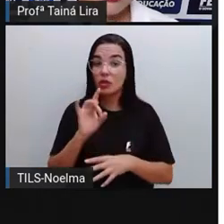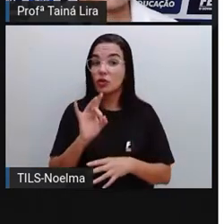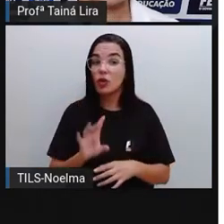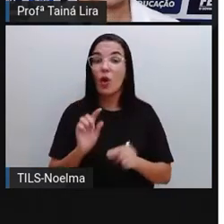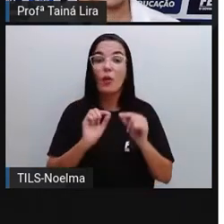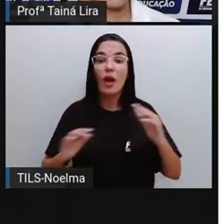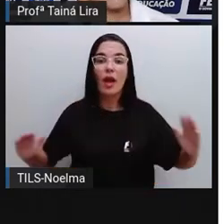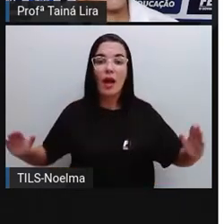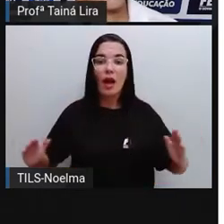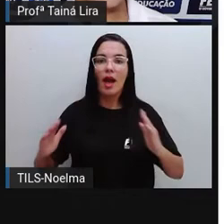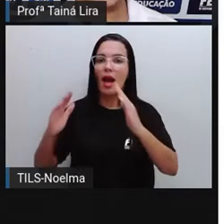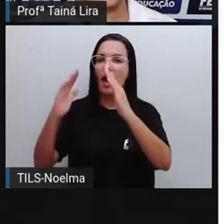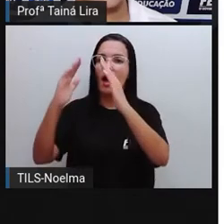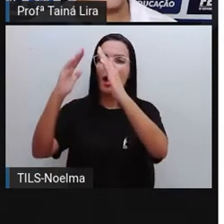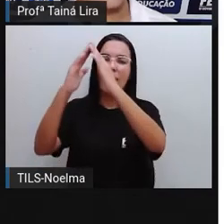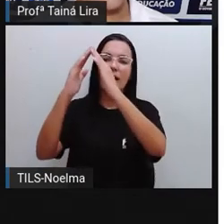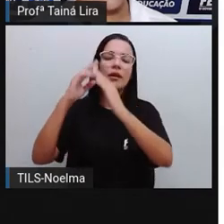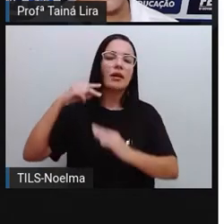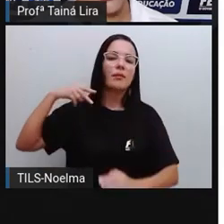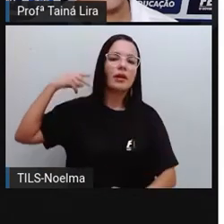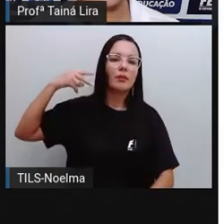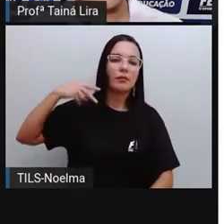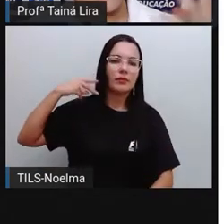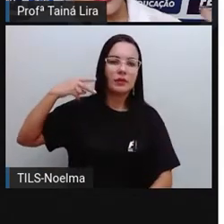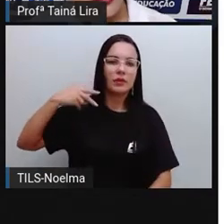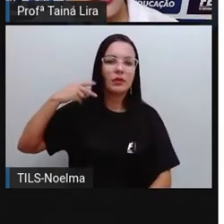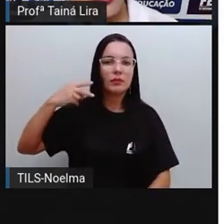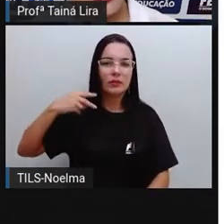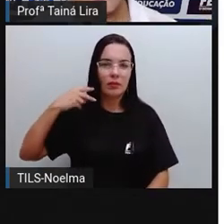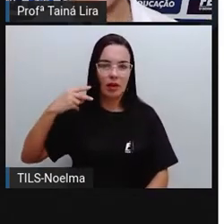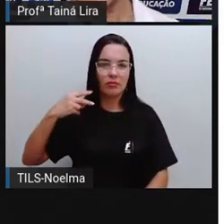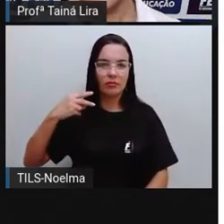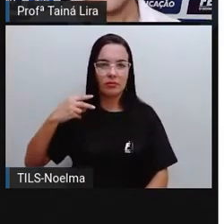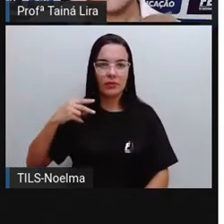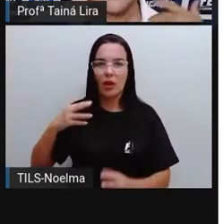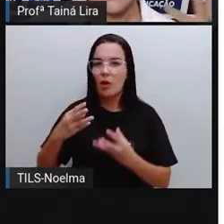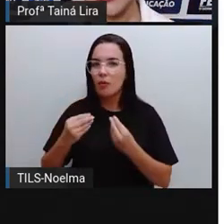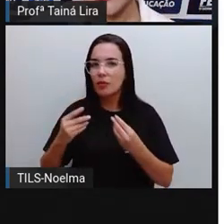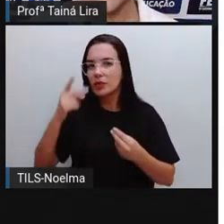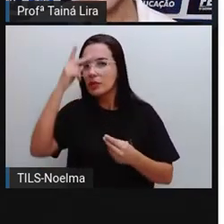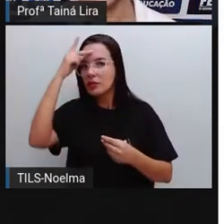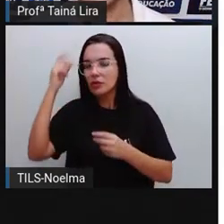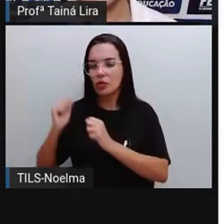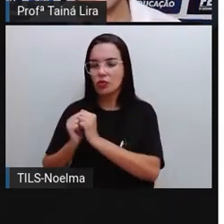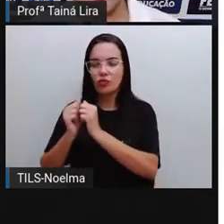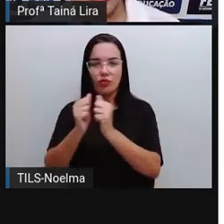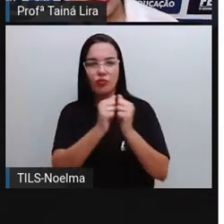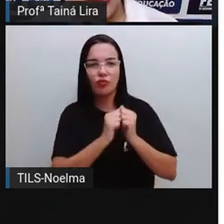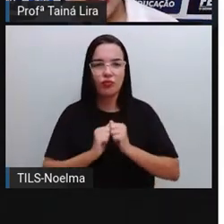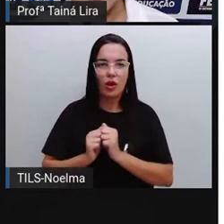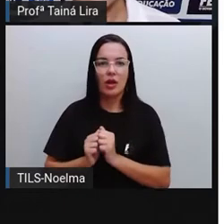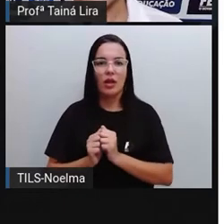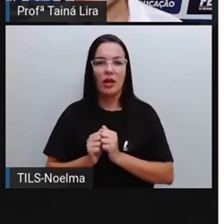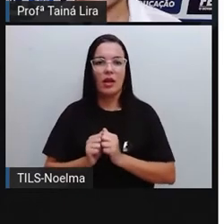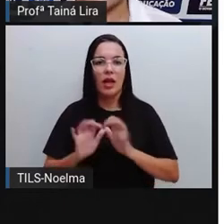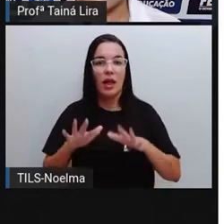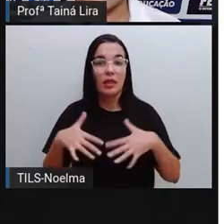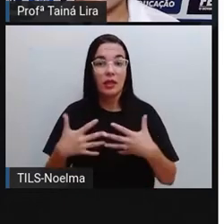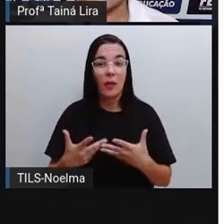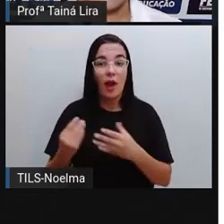o... eram os vereadores, então a Câmara, ela criou, né,